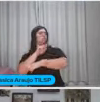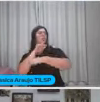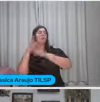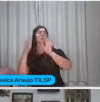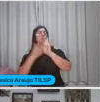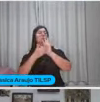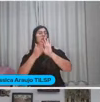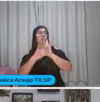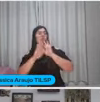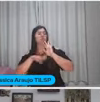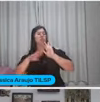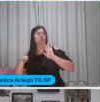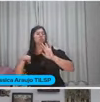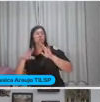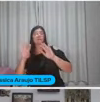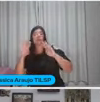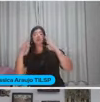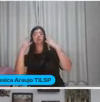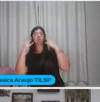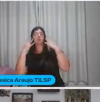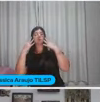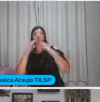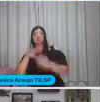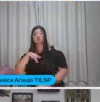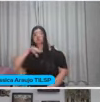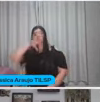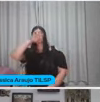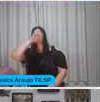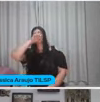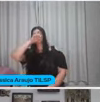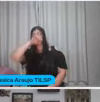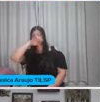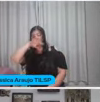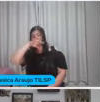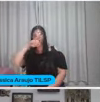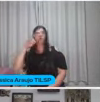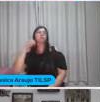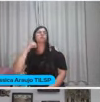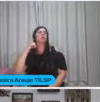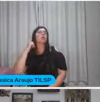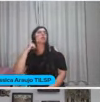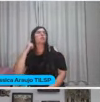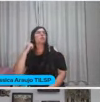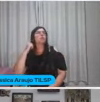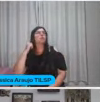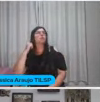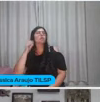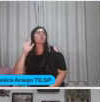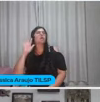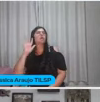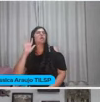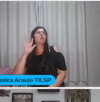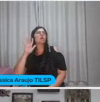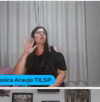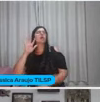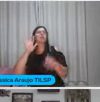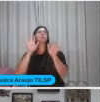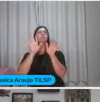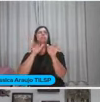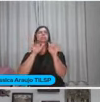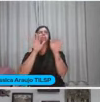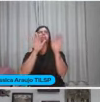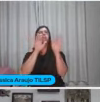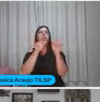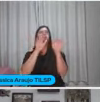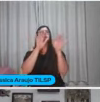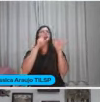crianças Que prestem atenção Na sua respiração Ouça um barulho As vezes São aves Um barulhinho De